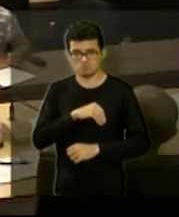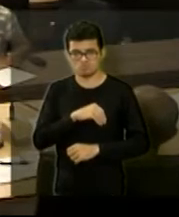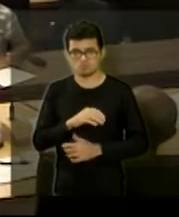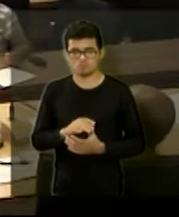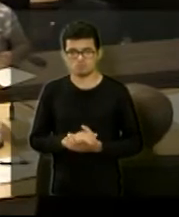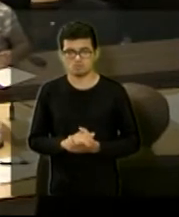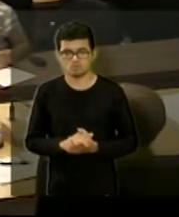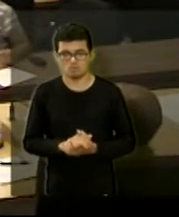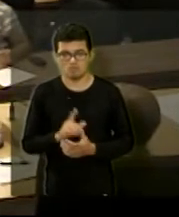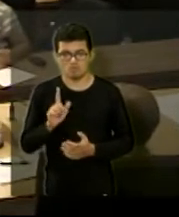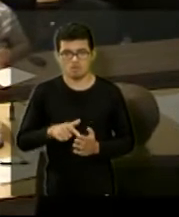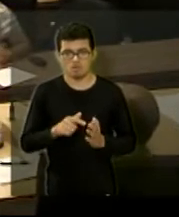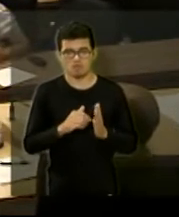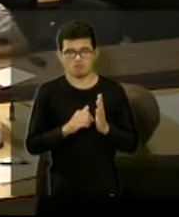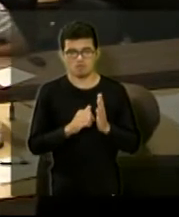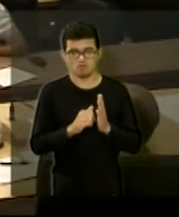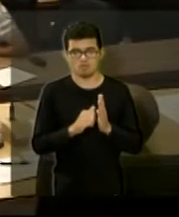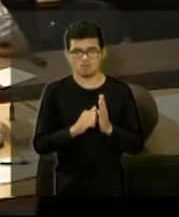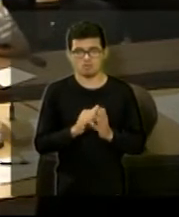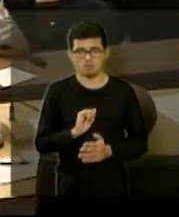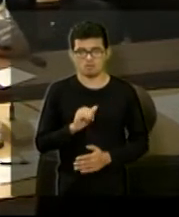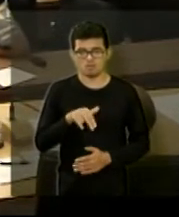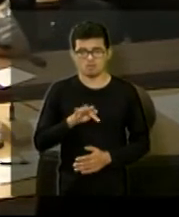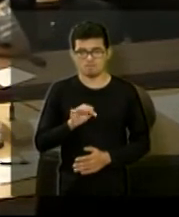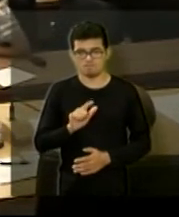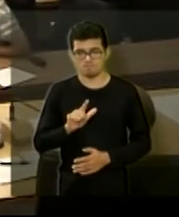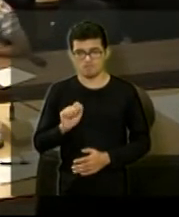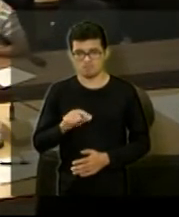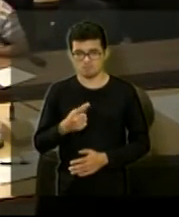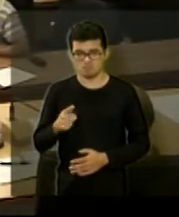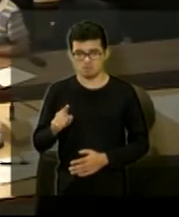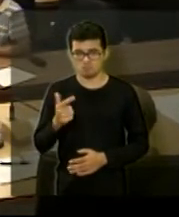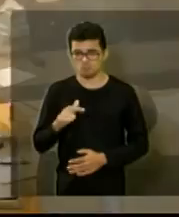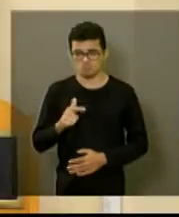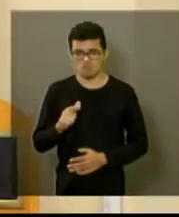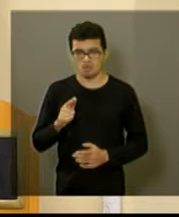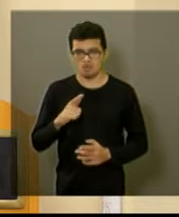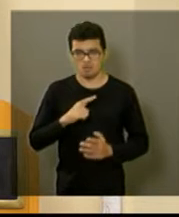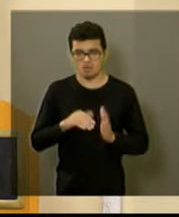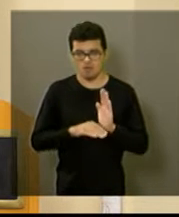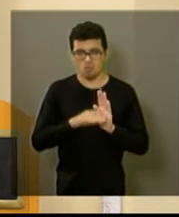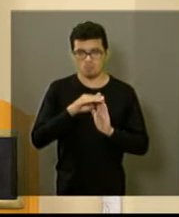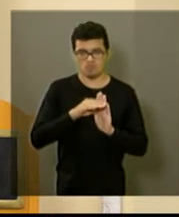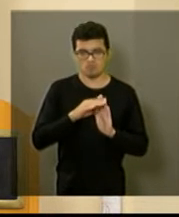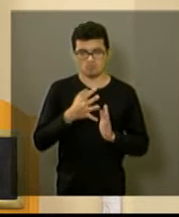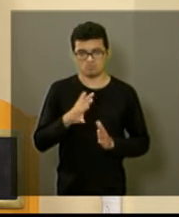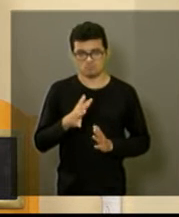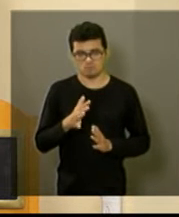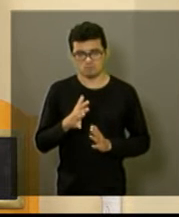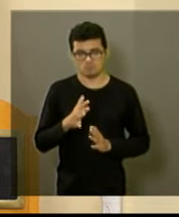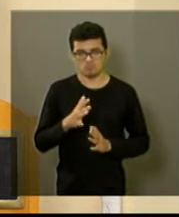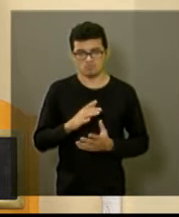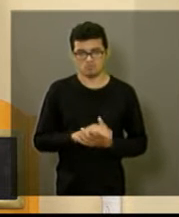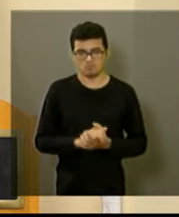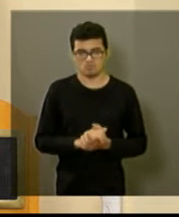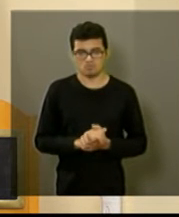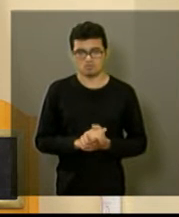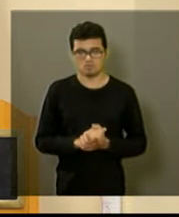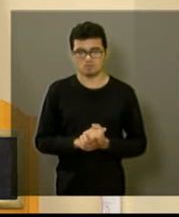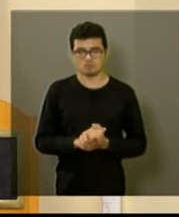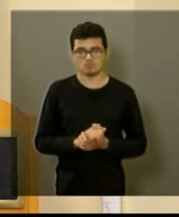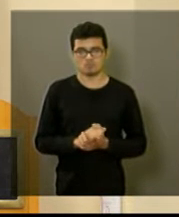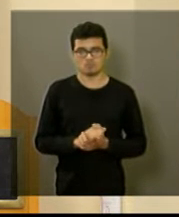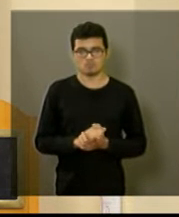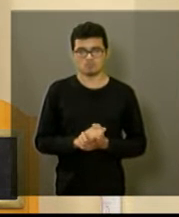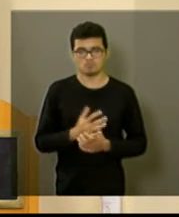inflação eu gostaria só inflação aumento real nós estamos prevendo a inflação eu acho que o segundo o Denis até pode me